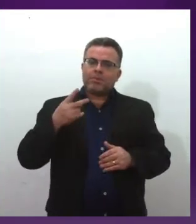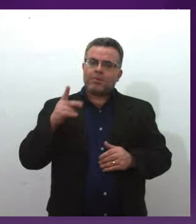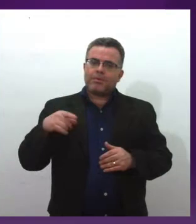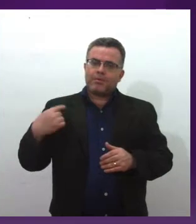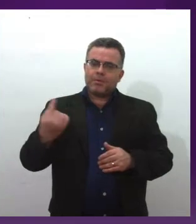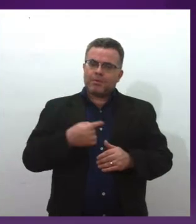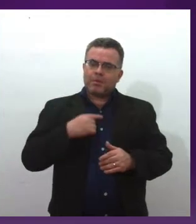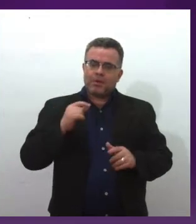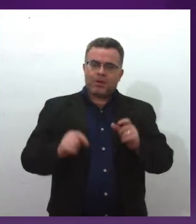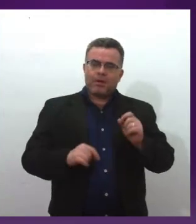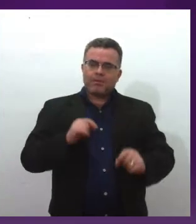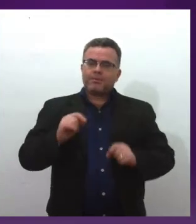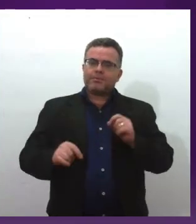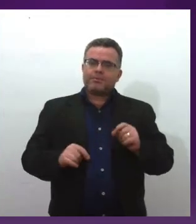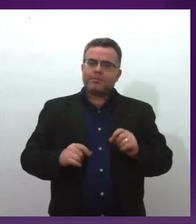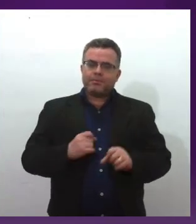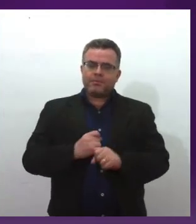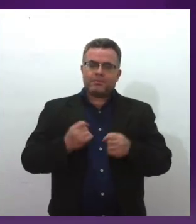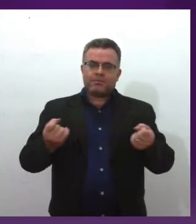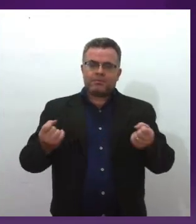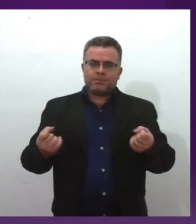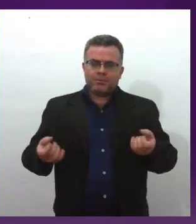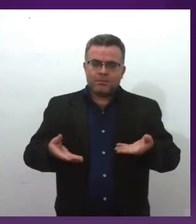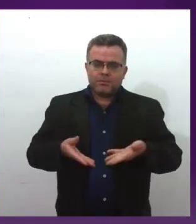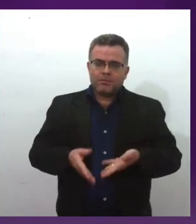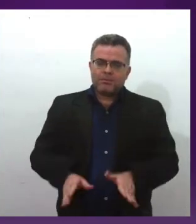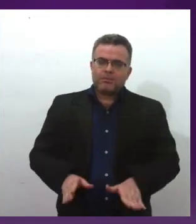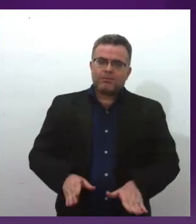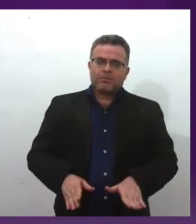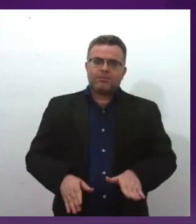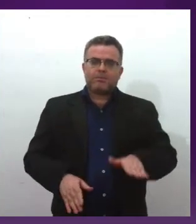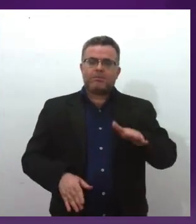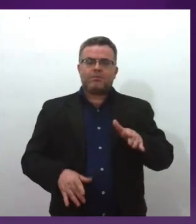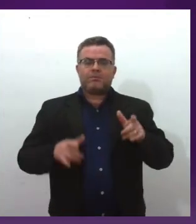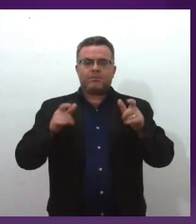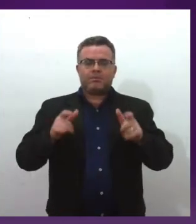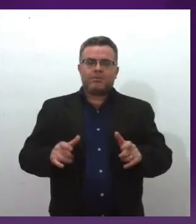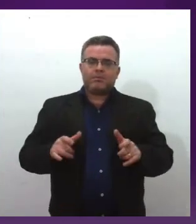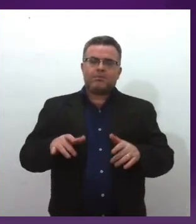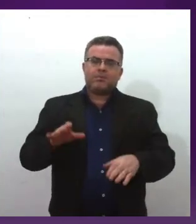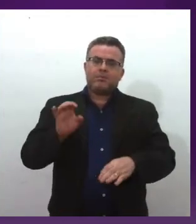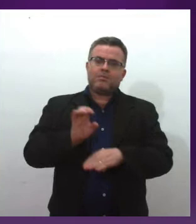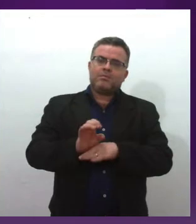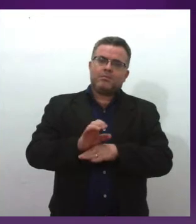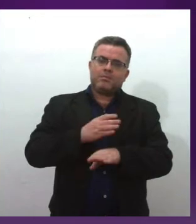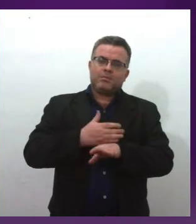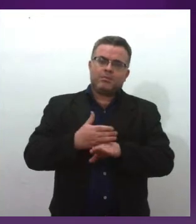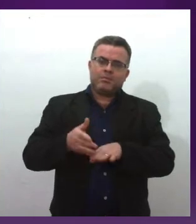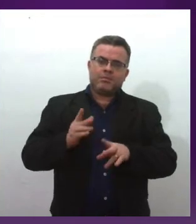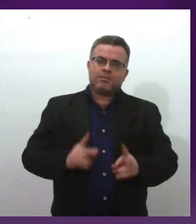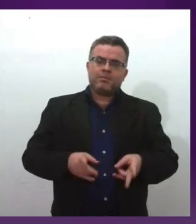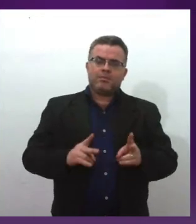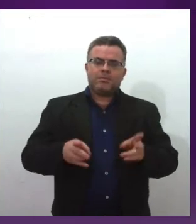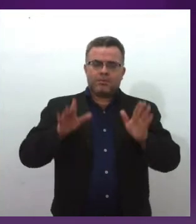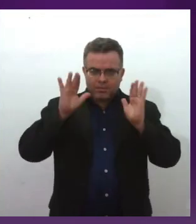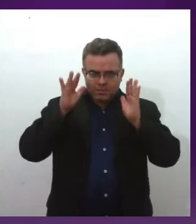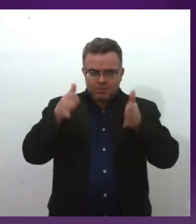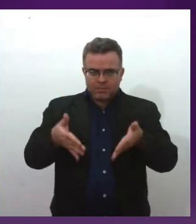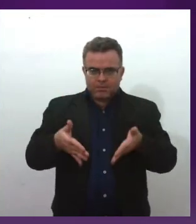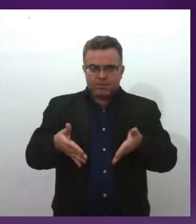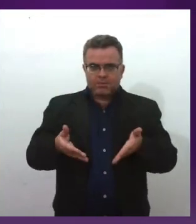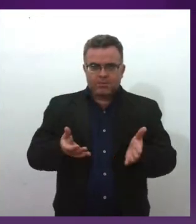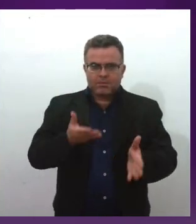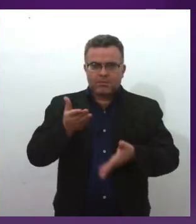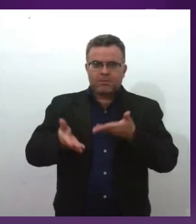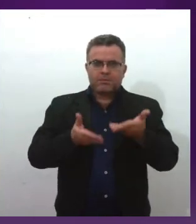eu vivo, né, nascida e criada num Estado extremamente branco-ocêntrico, não é? Que trata algumas